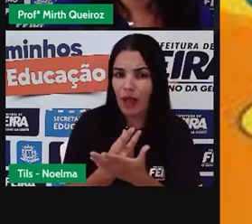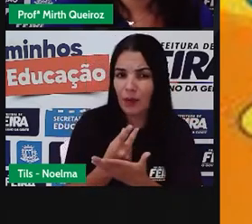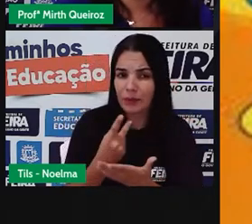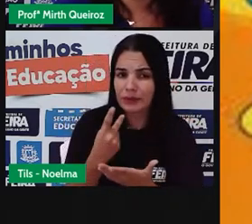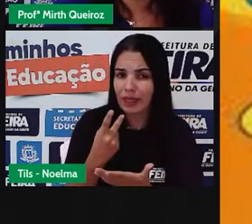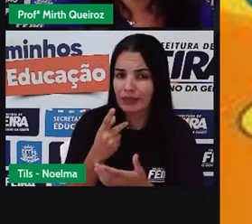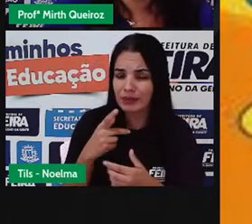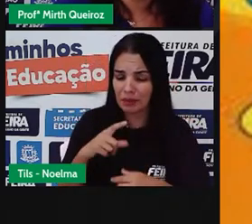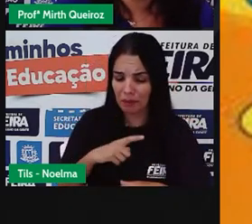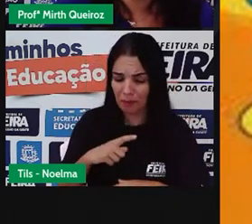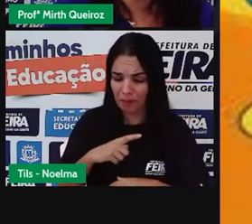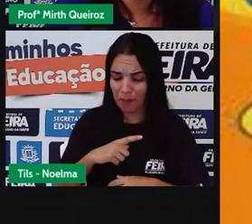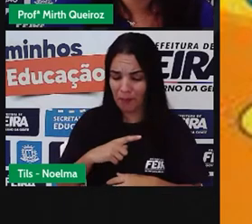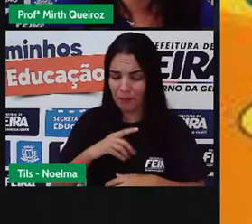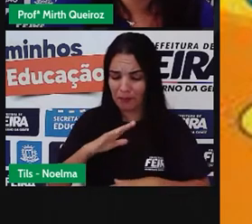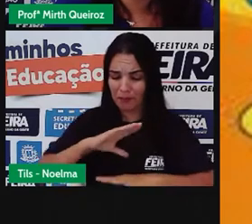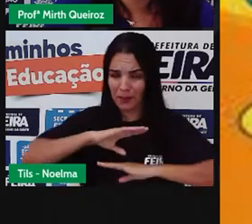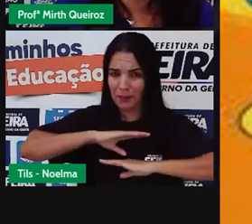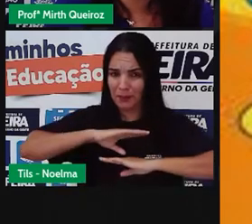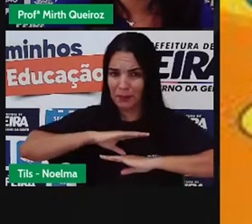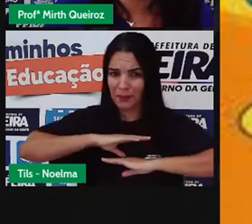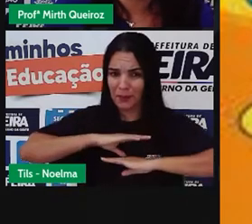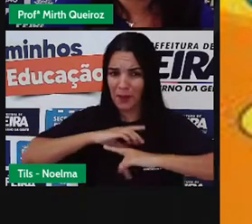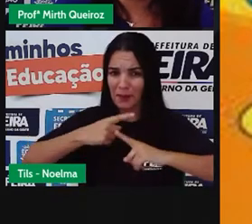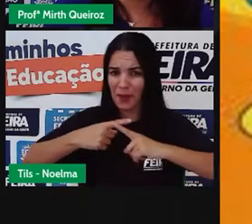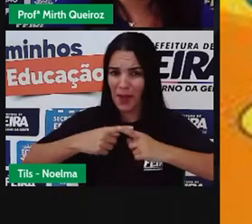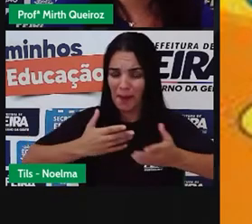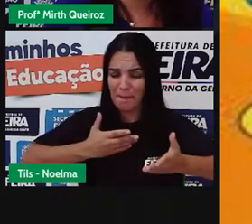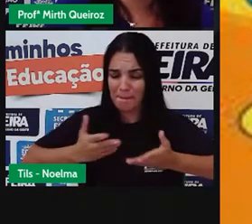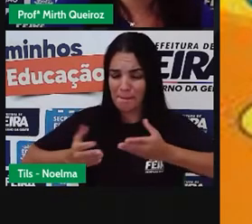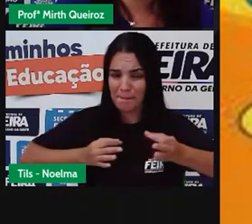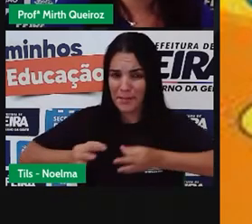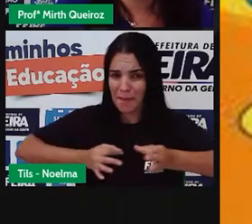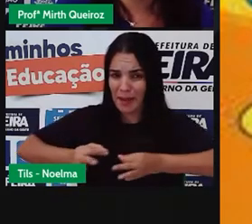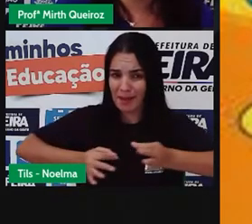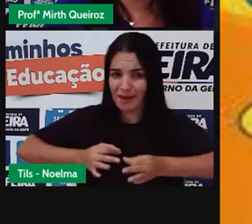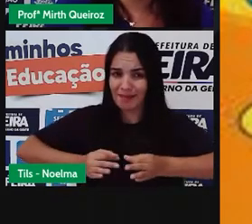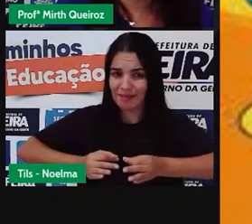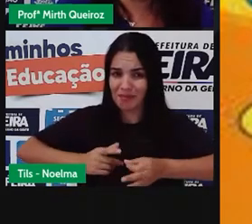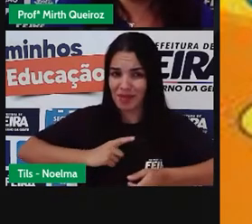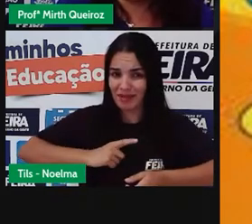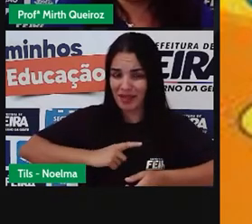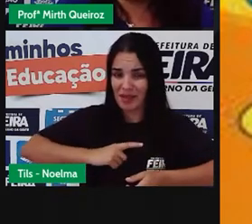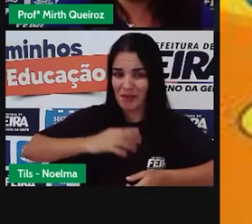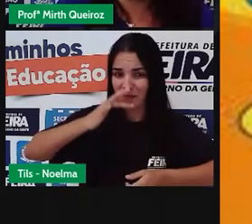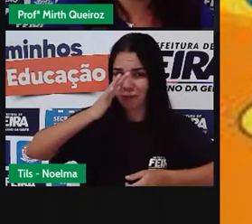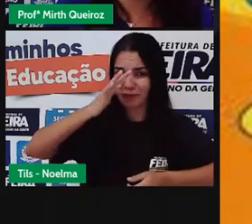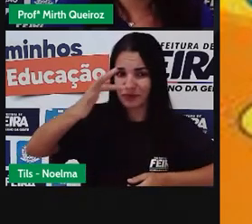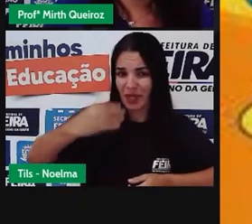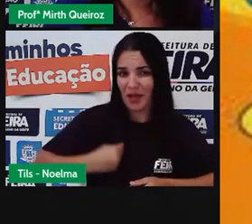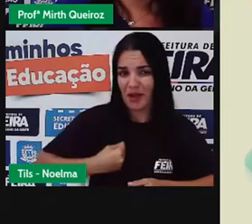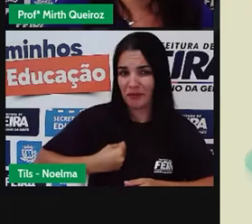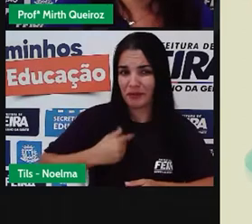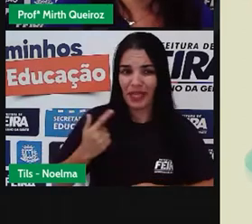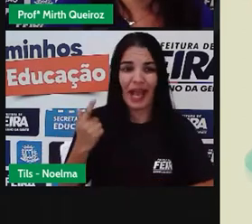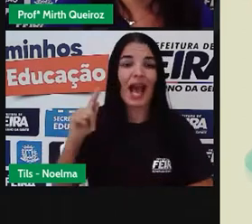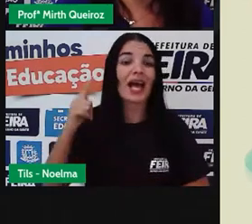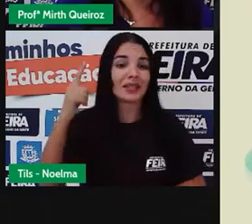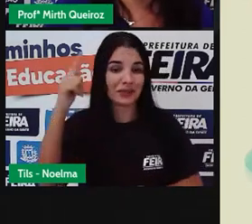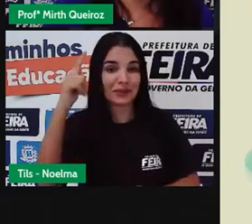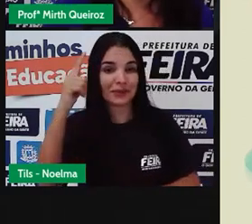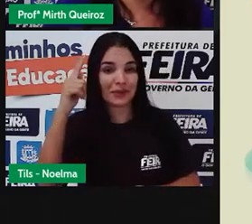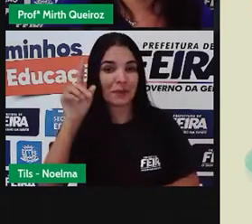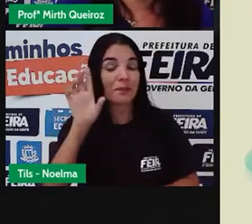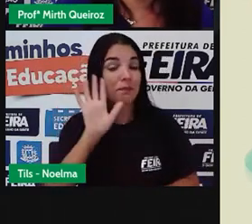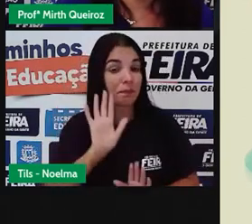corpo, né? Que é essa preparação do nosso corpo para a vida adulta. E nós vamos estudar sobre essas transformações. Lembrando que